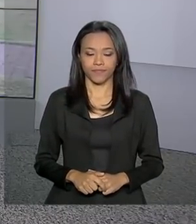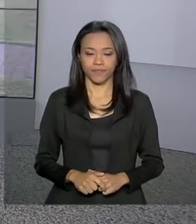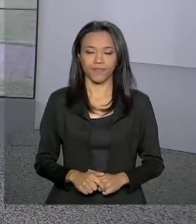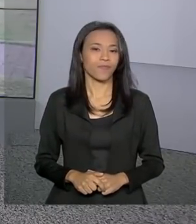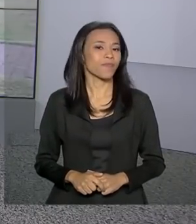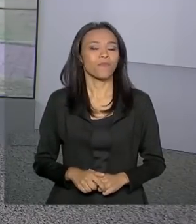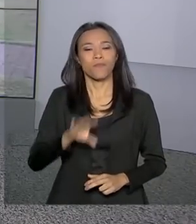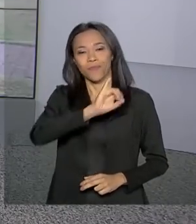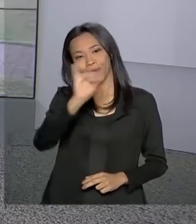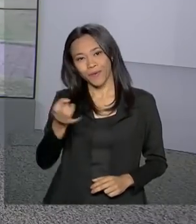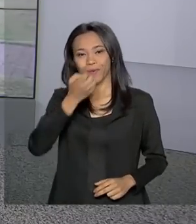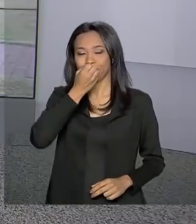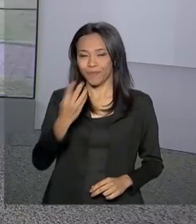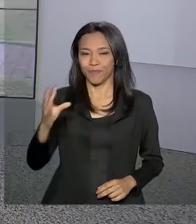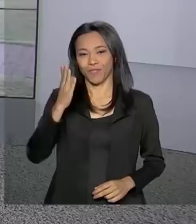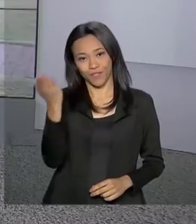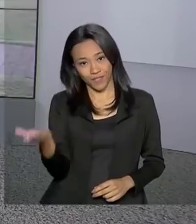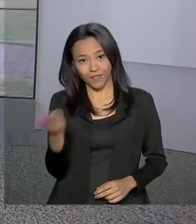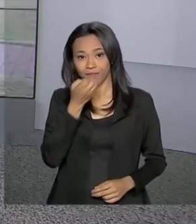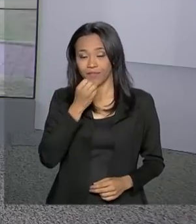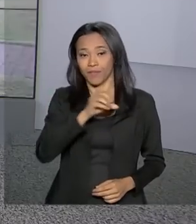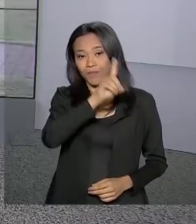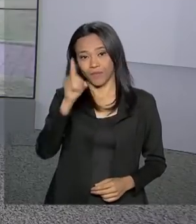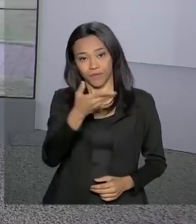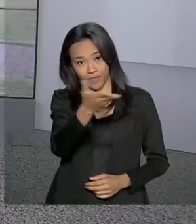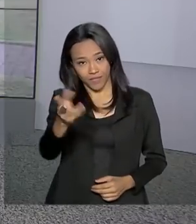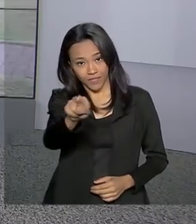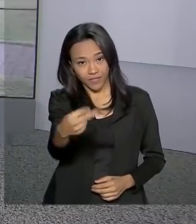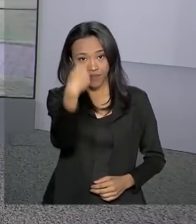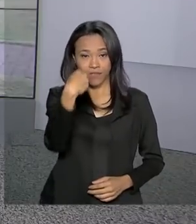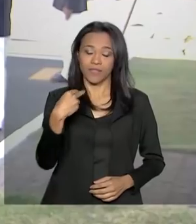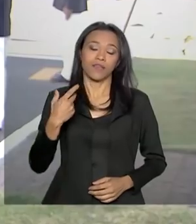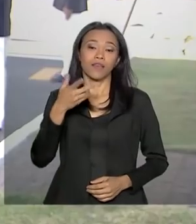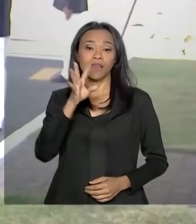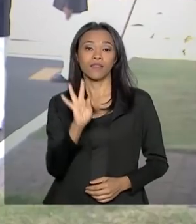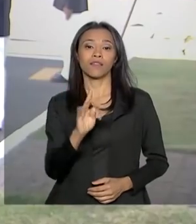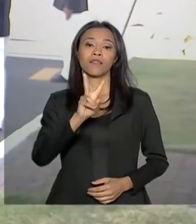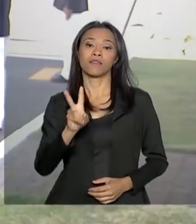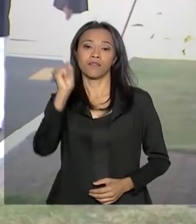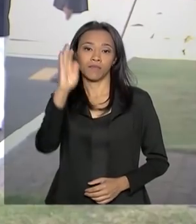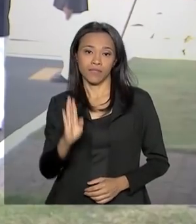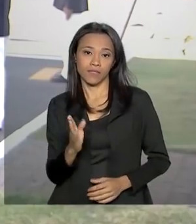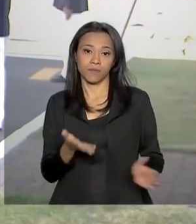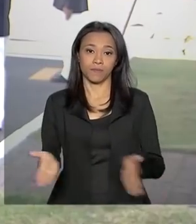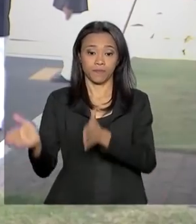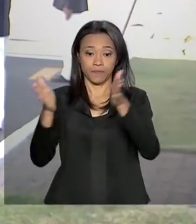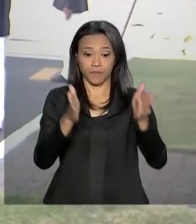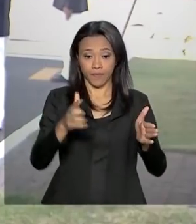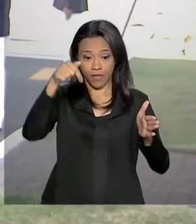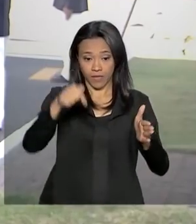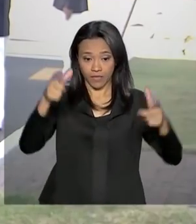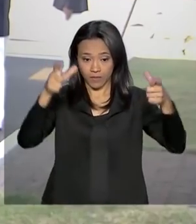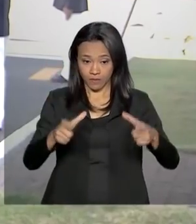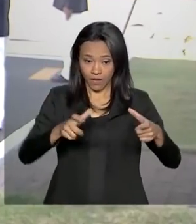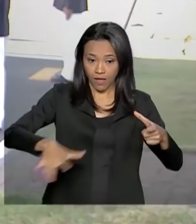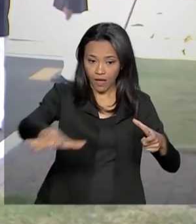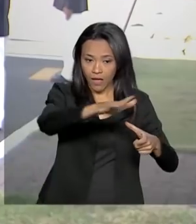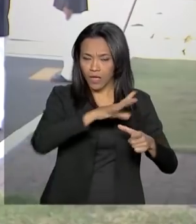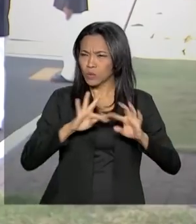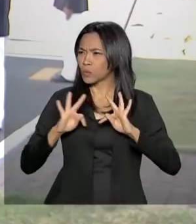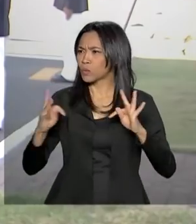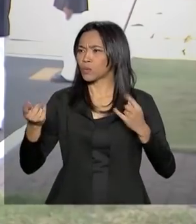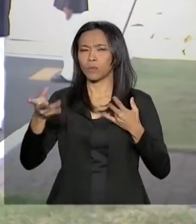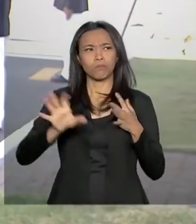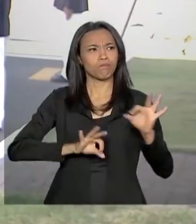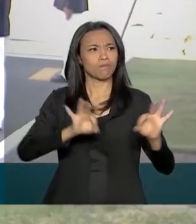Olá, Carla, bom dia para você. Bom dia para você que acompanha a TV Brasil. Por aqui no grupamento de fuzileiros navais já está tudo pronto.